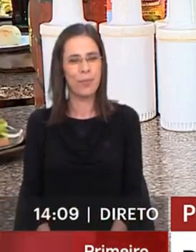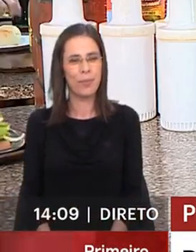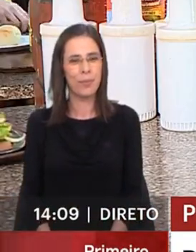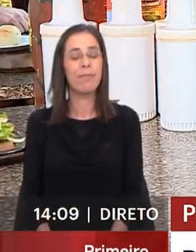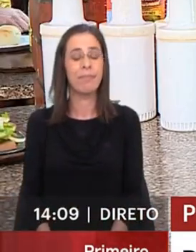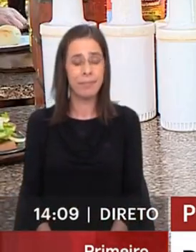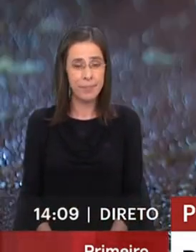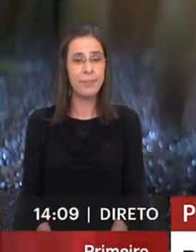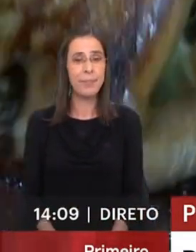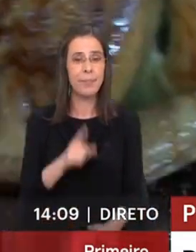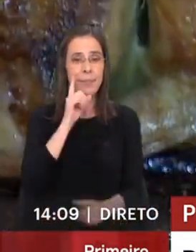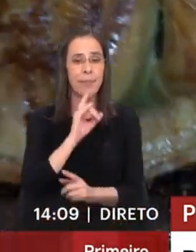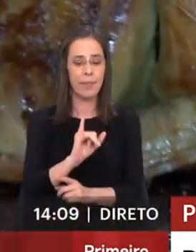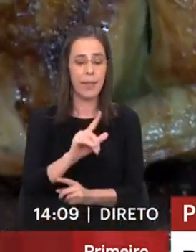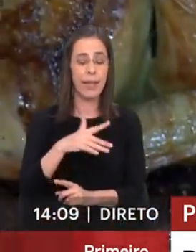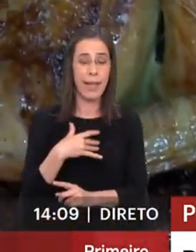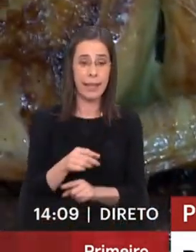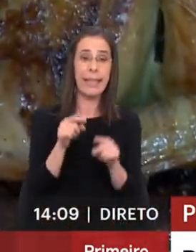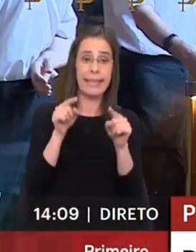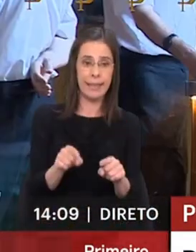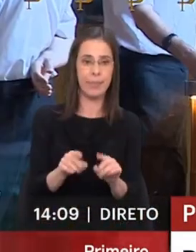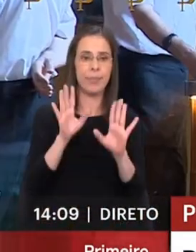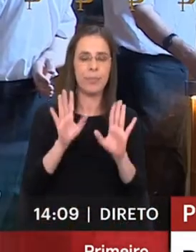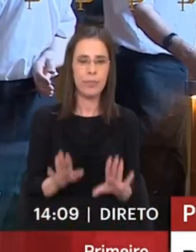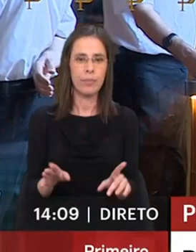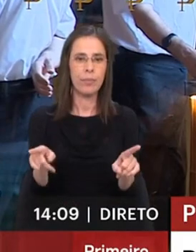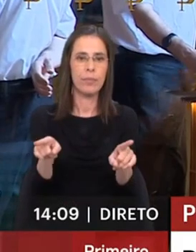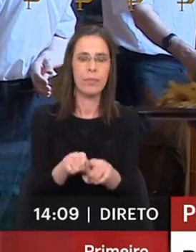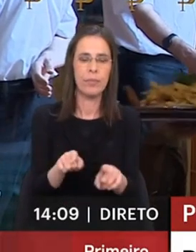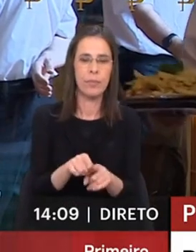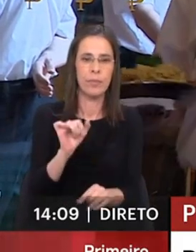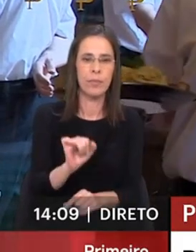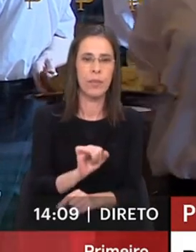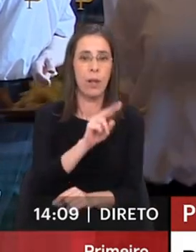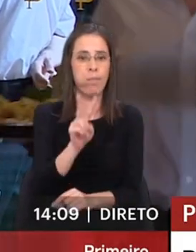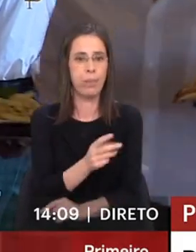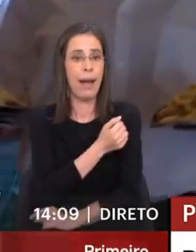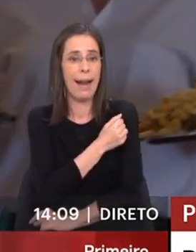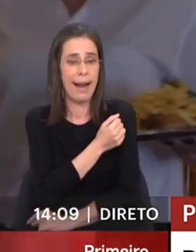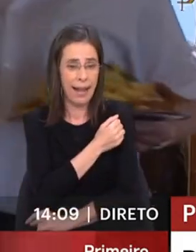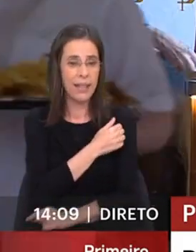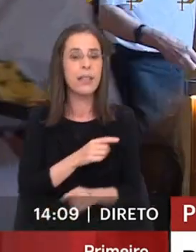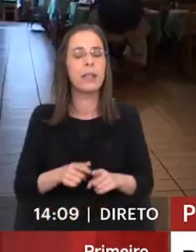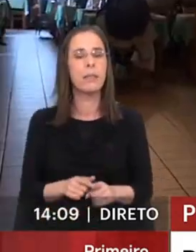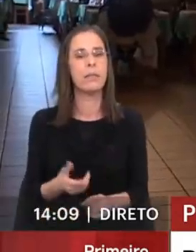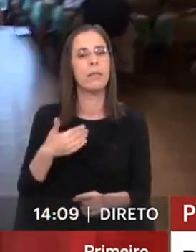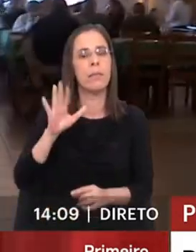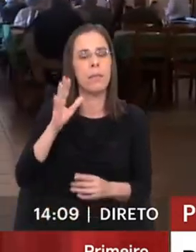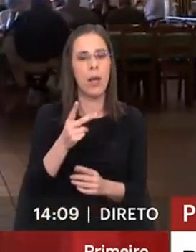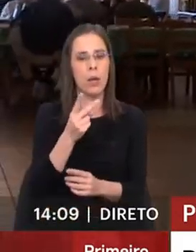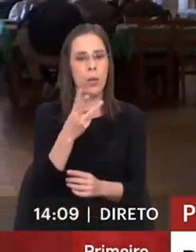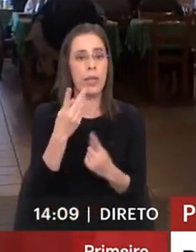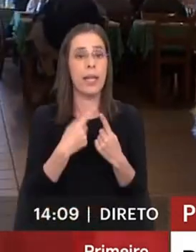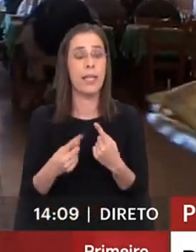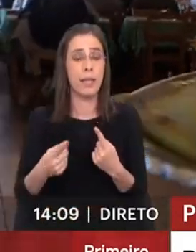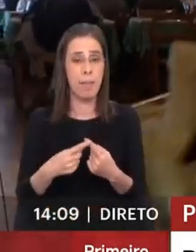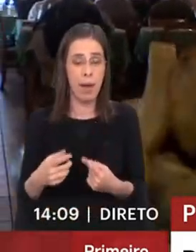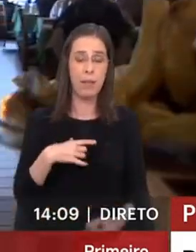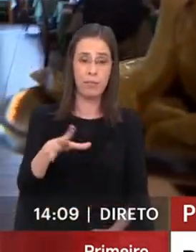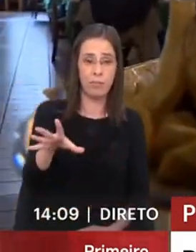Para Ilda Cunha, esta já é quase como se fosse a segunda casa. Mais de duas, três vezes na semana.